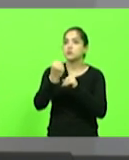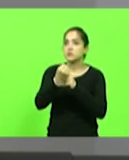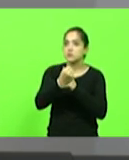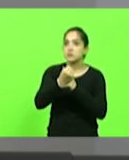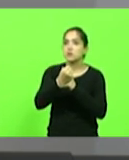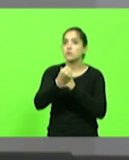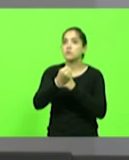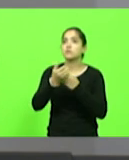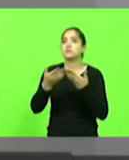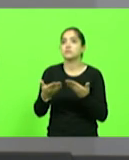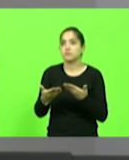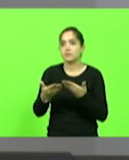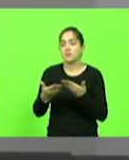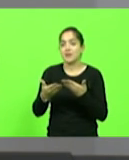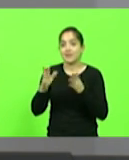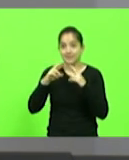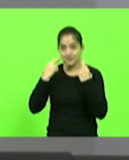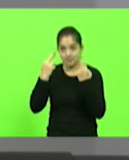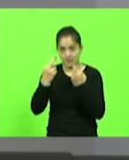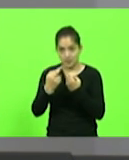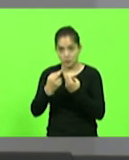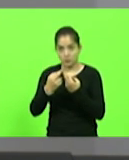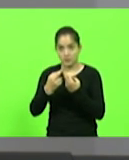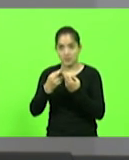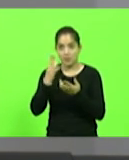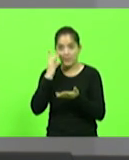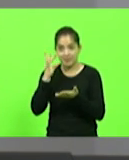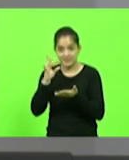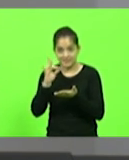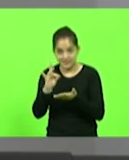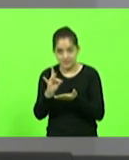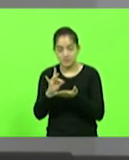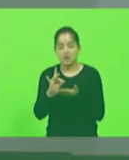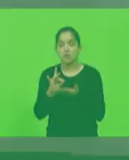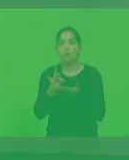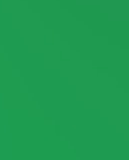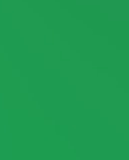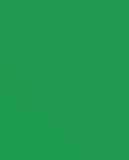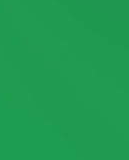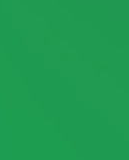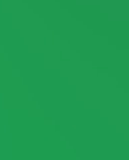partir desta reunião presencial, nós possamos ter respostas concretas. lá.